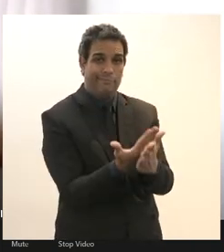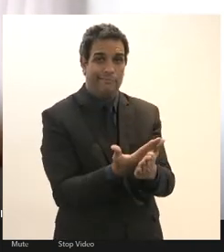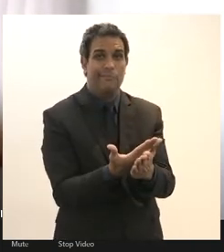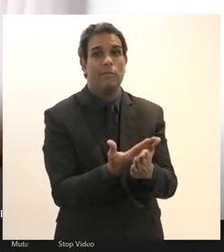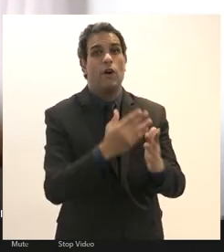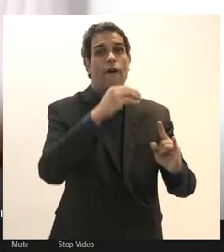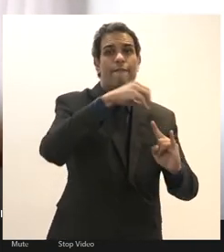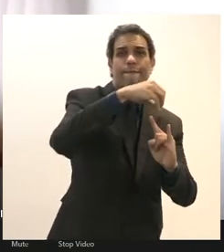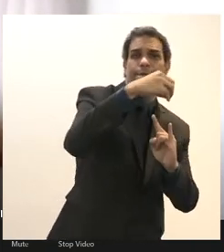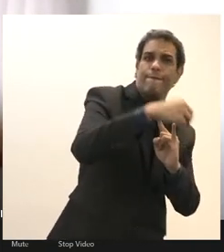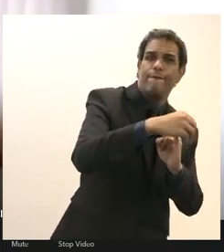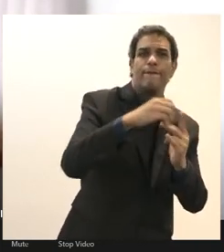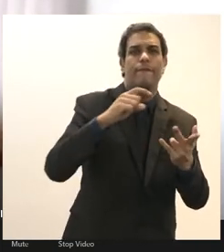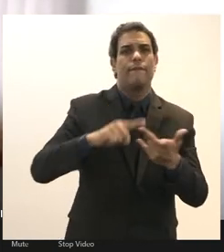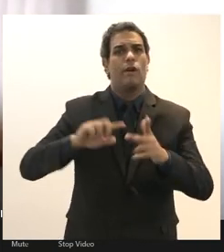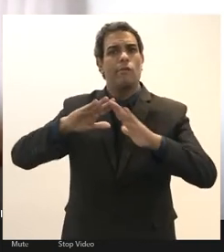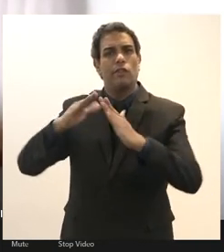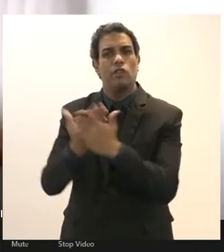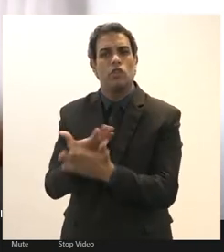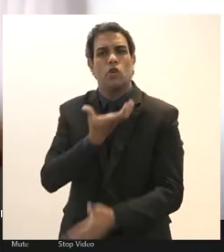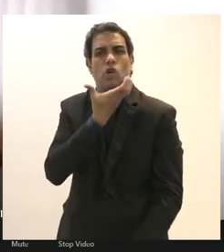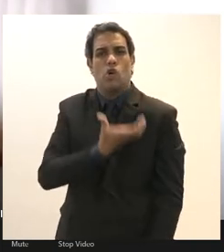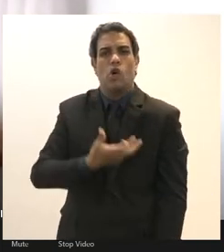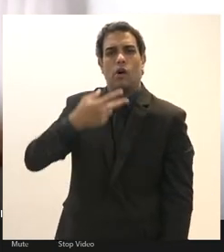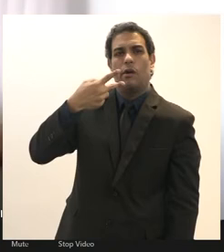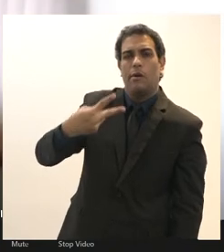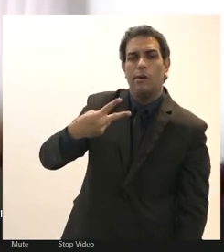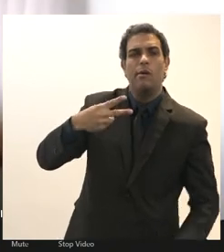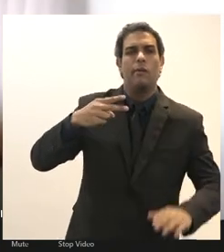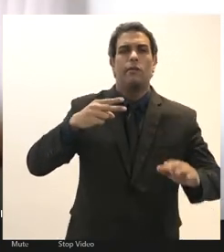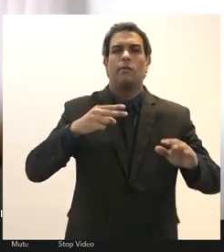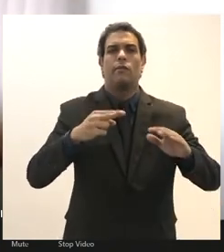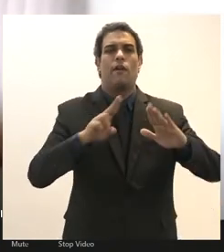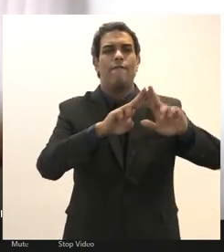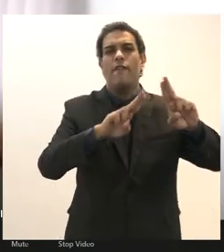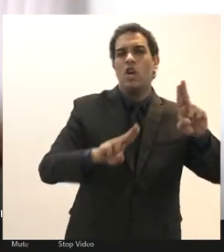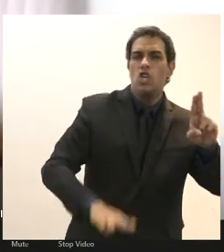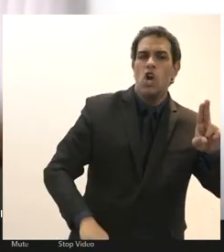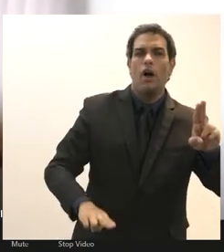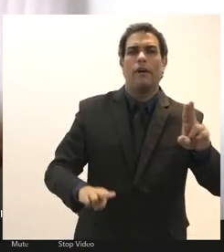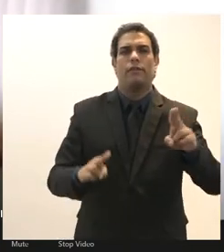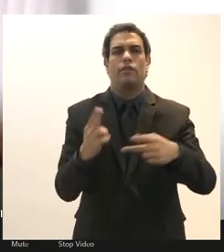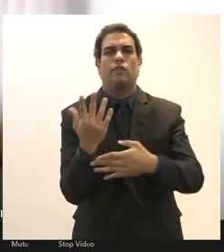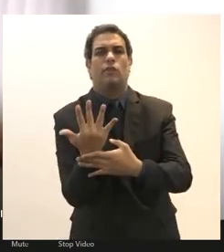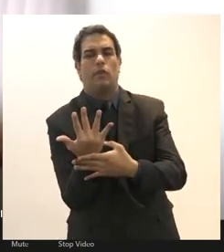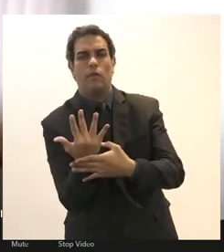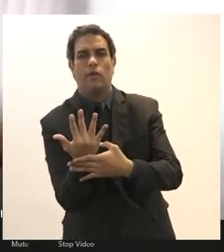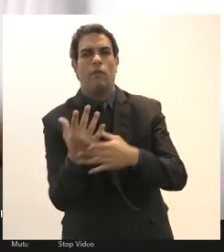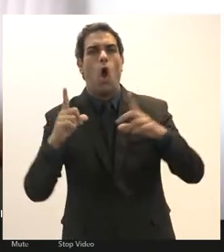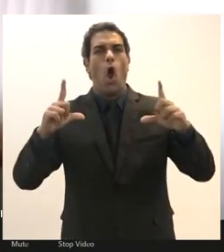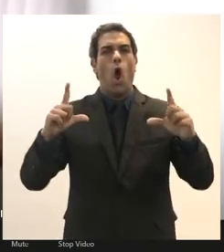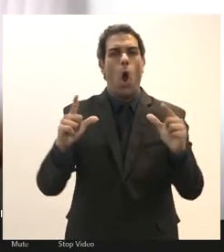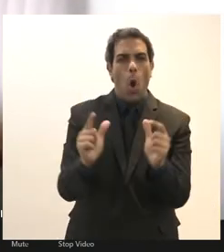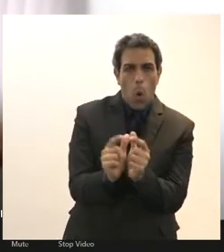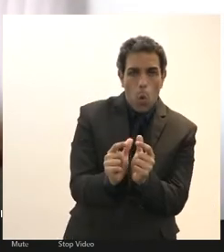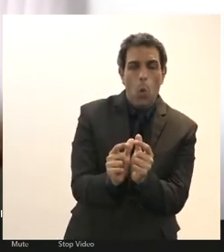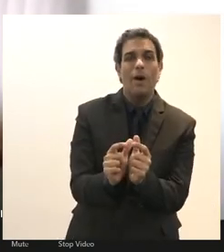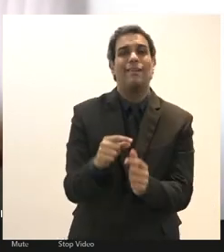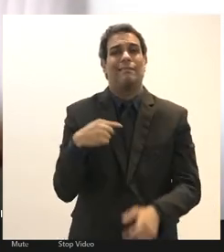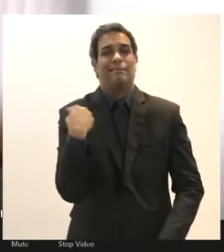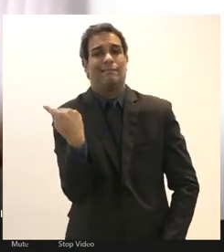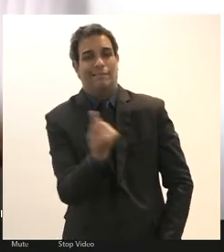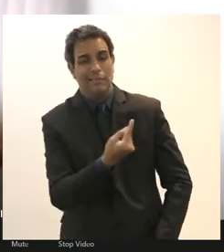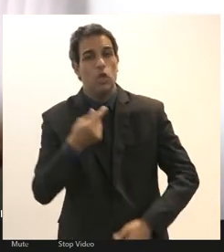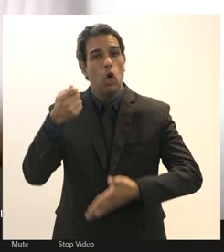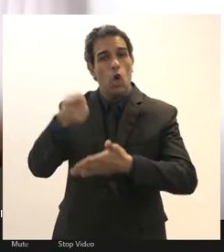Fiocruz como o Pedro II como um FRJ como uma UERJ junto à sociedade temos que lutar